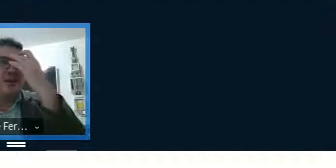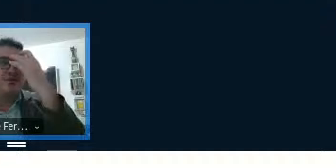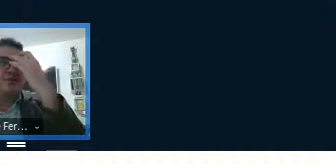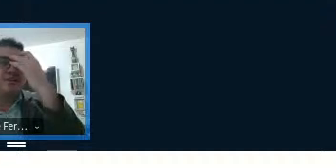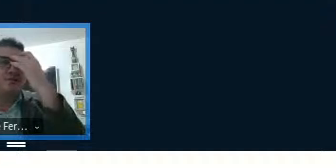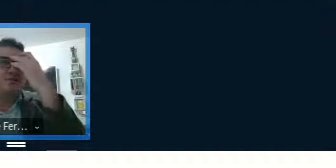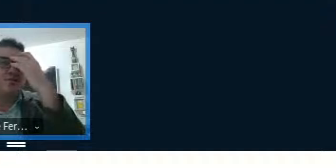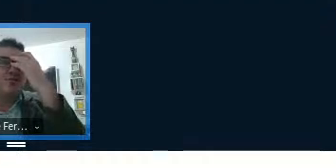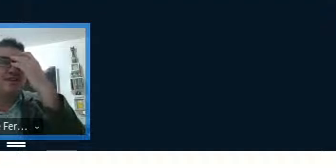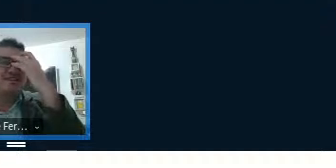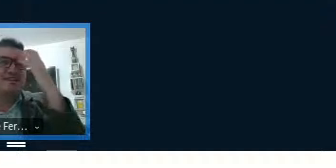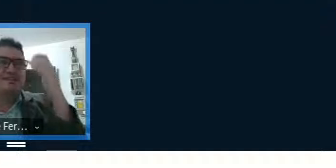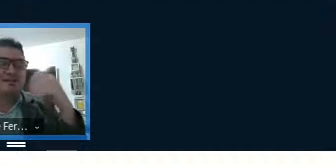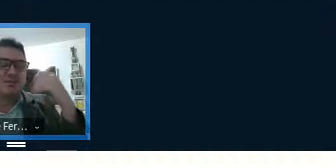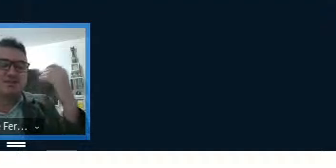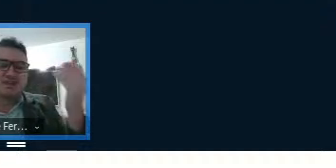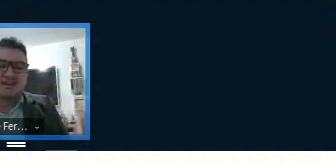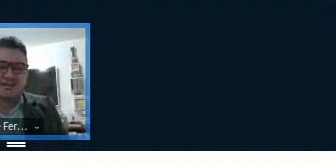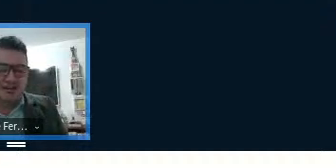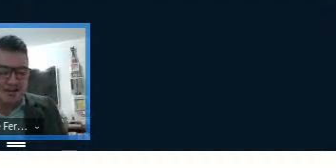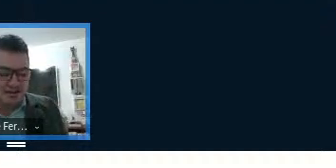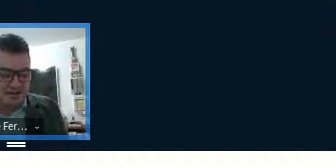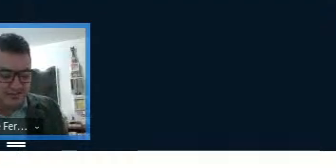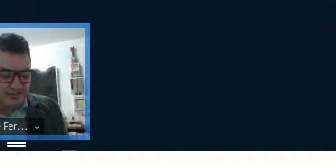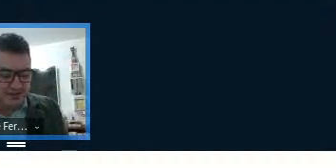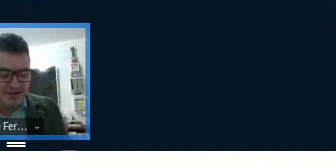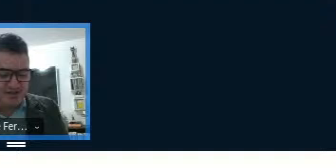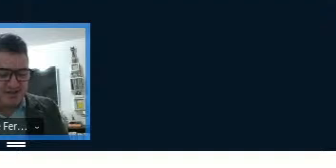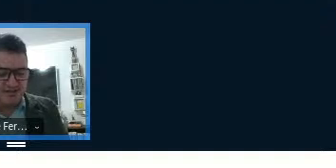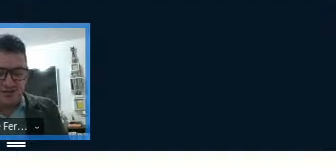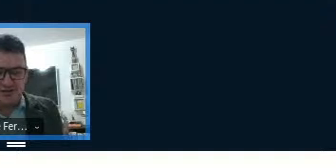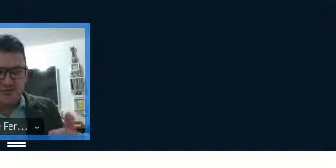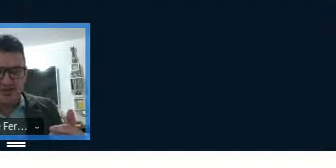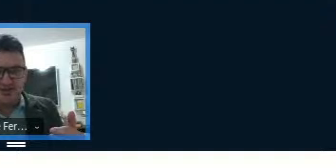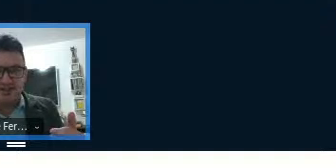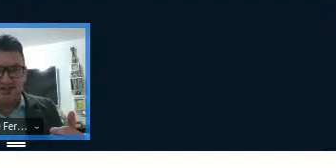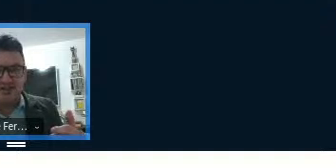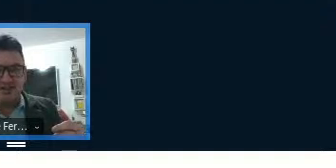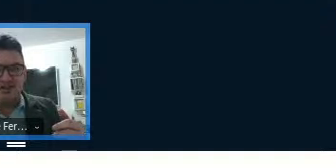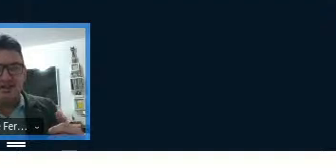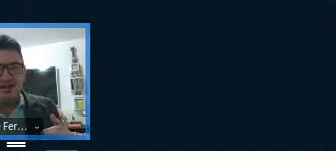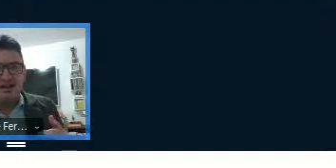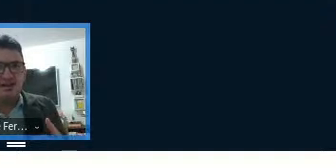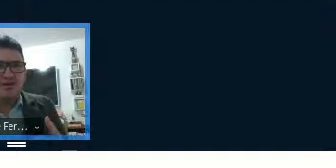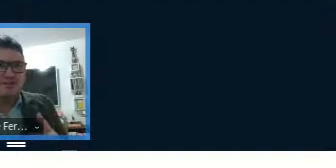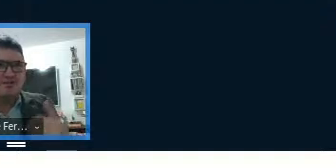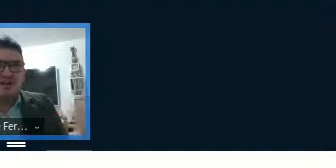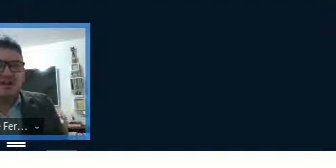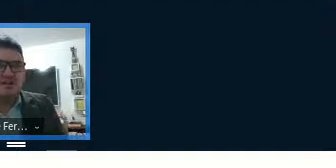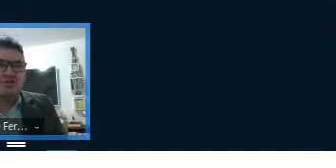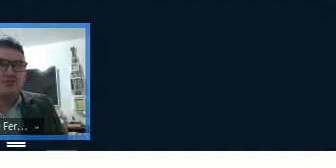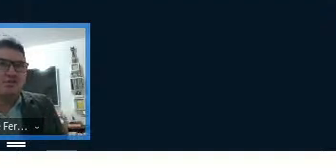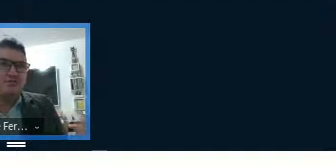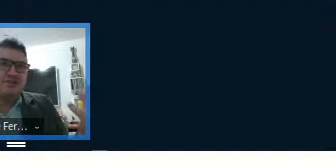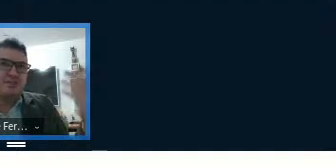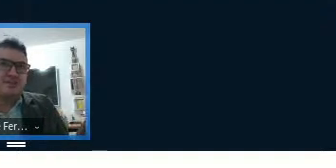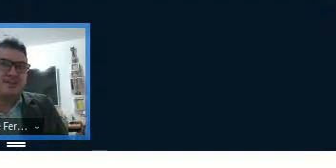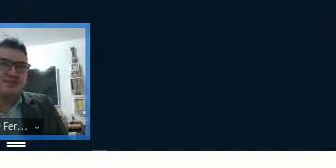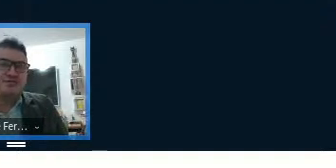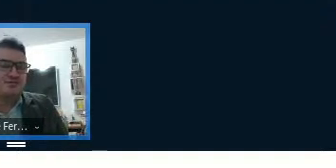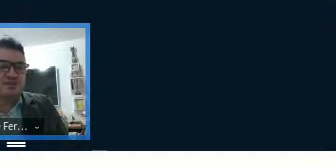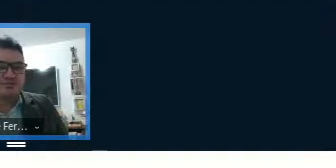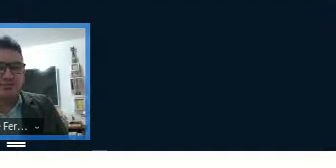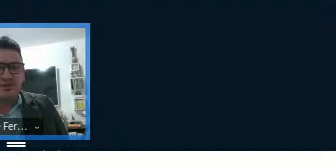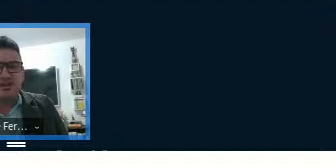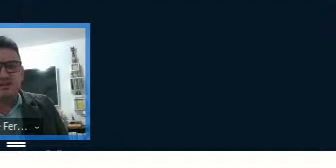não é uma tradução como fazia antigamente na França, uma tradução francesa, que era quase uma releitura, uma